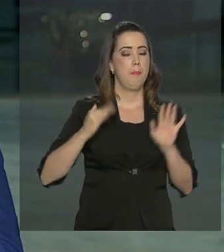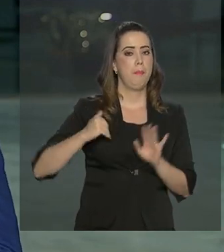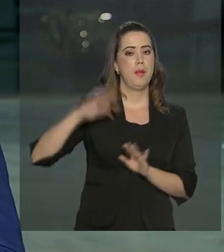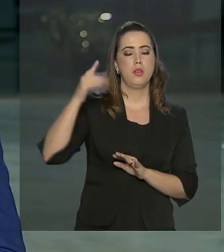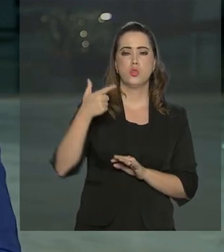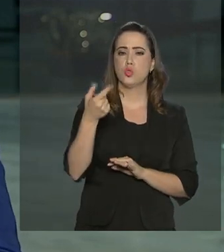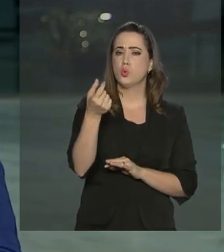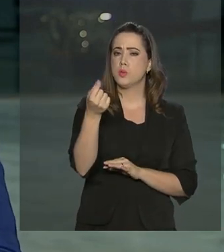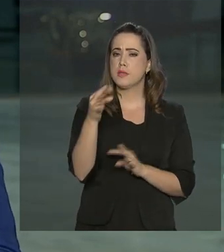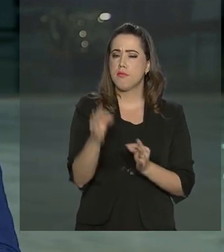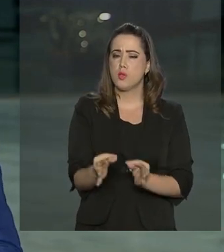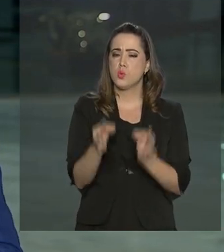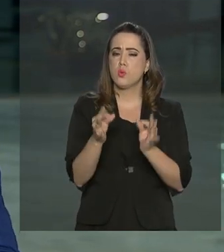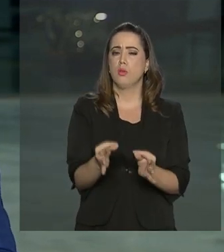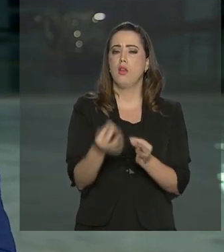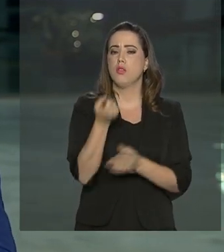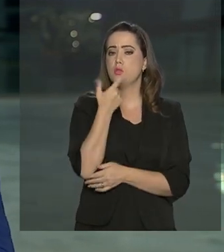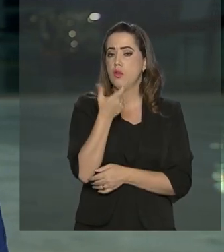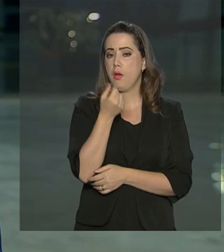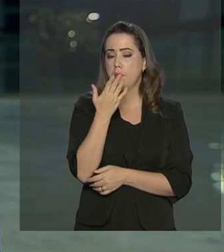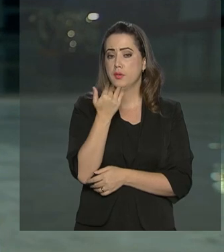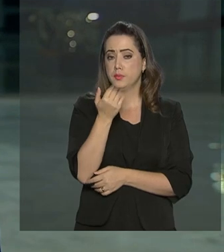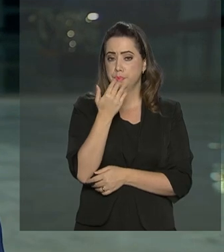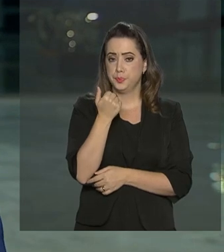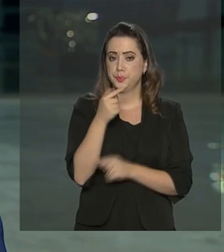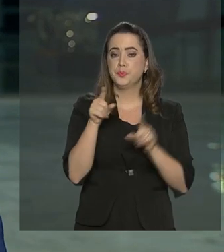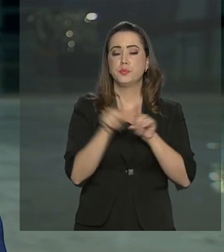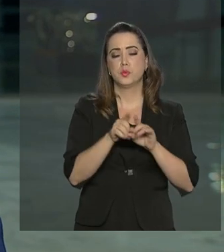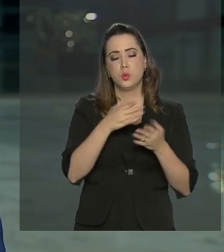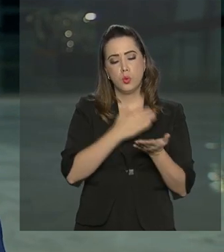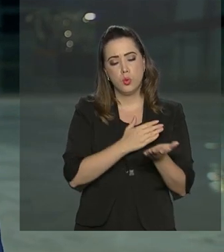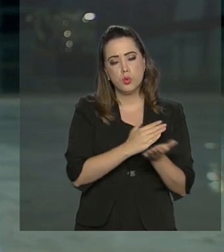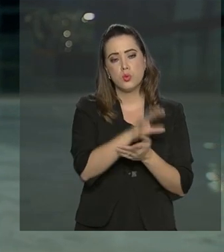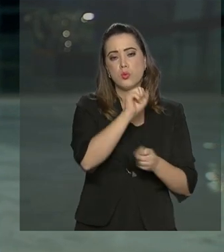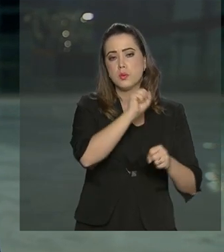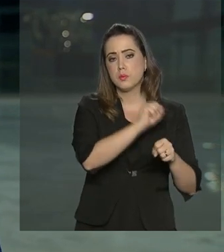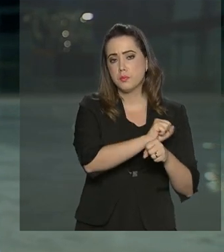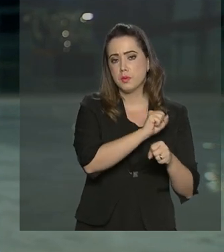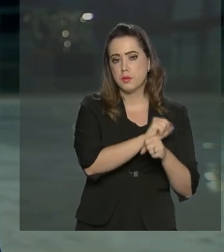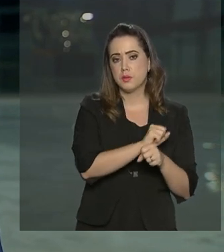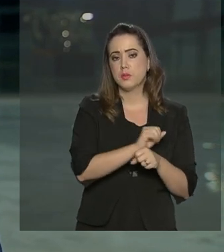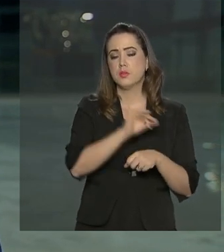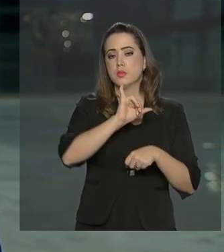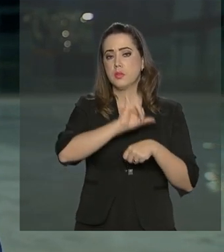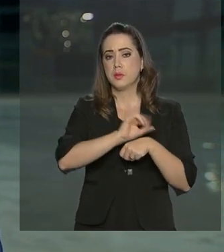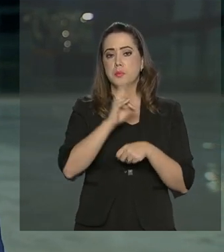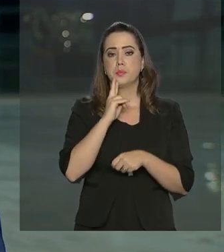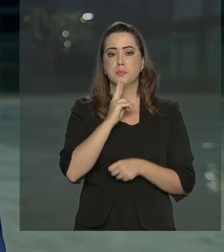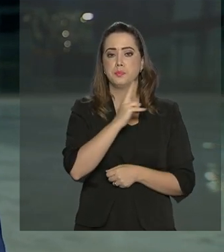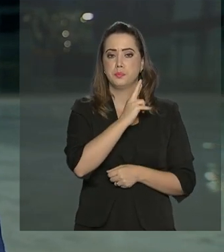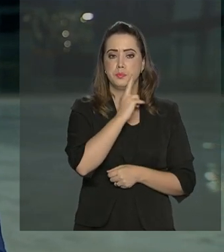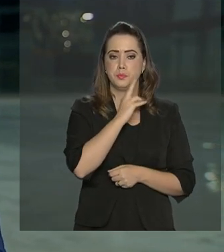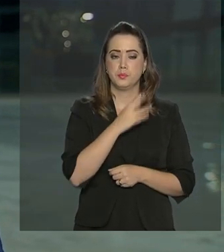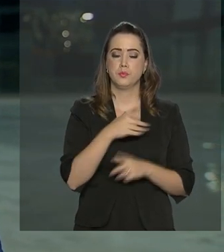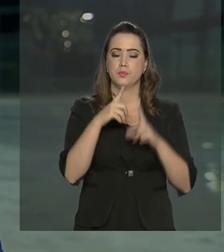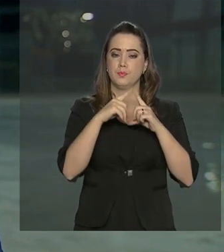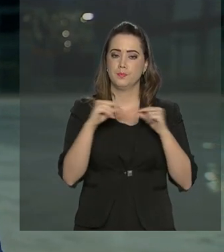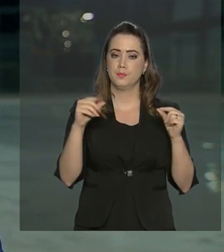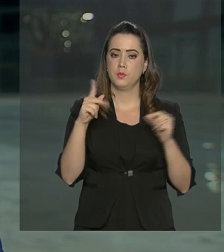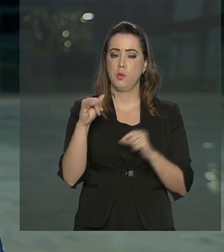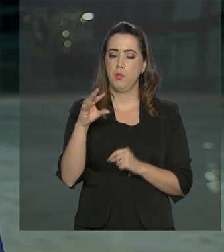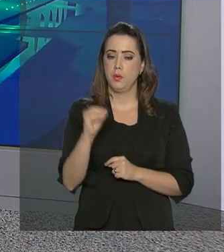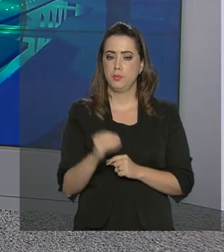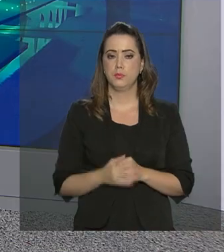200 toneladas de remédios e alimentos permanecem estocados em Boa Vista, Roraima. De Brasília,